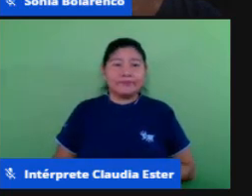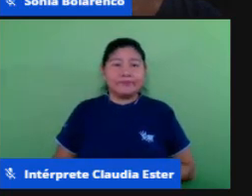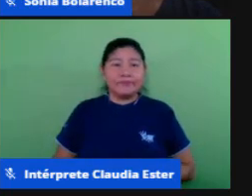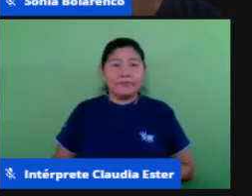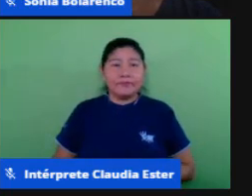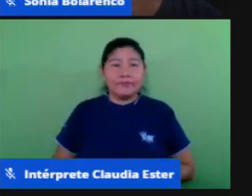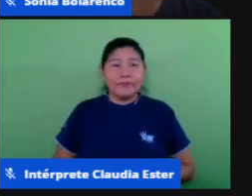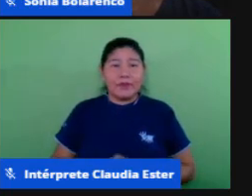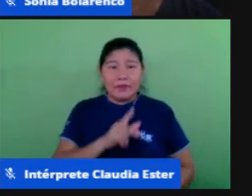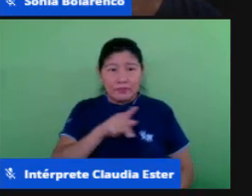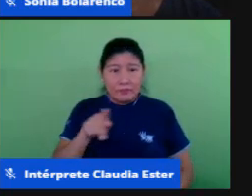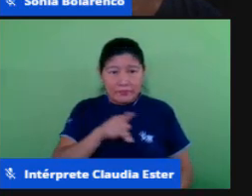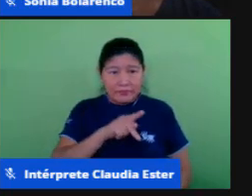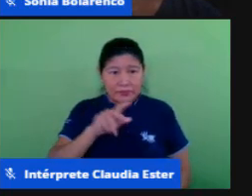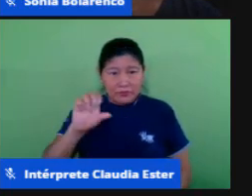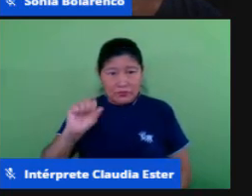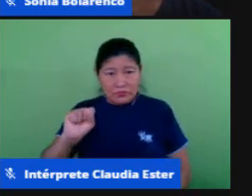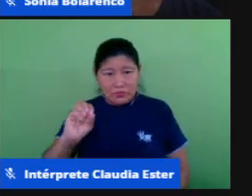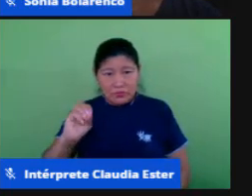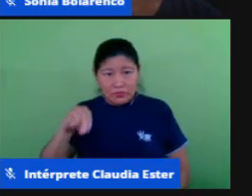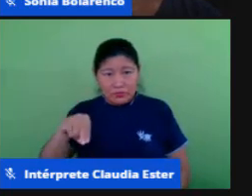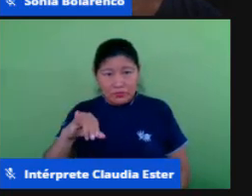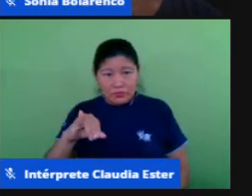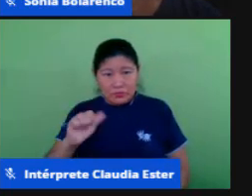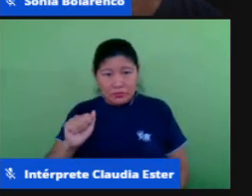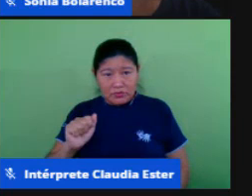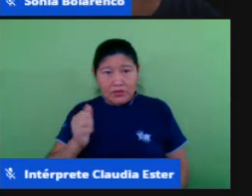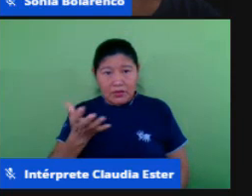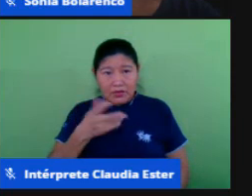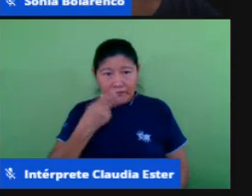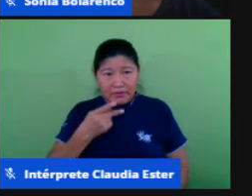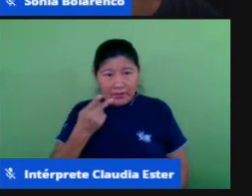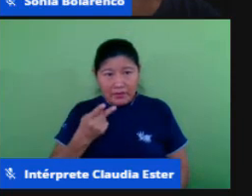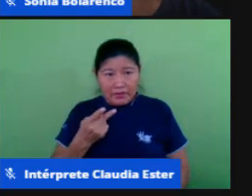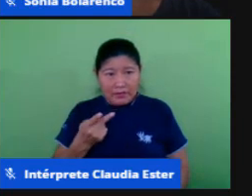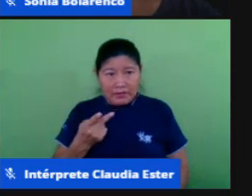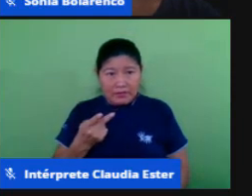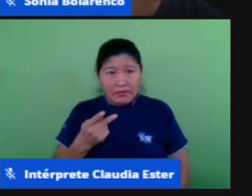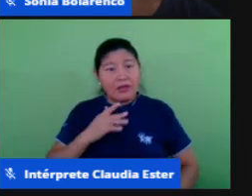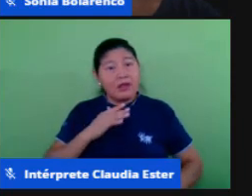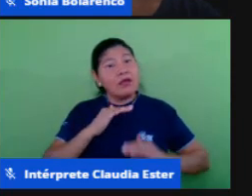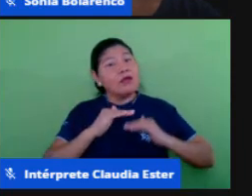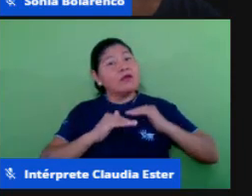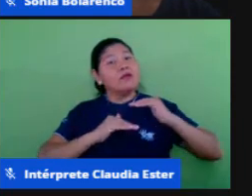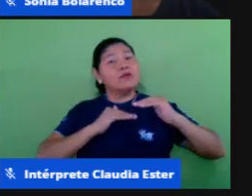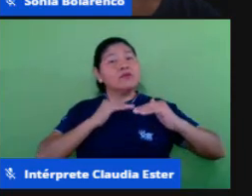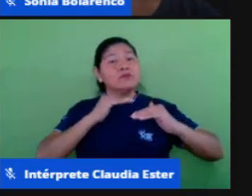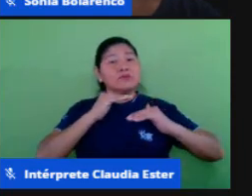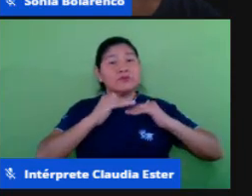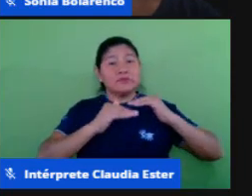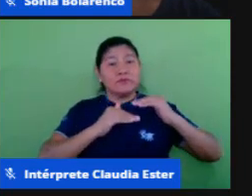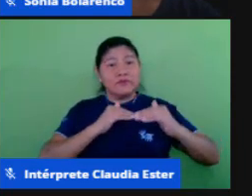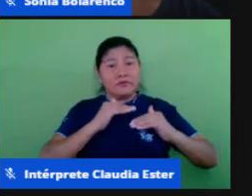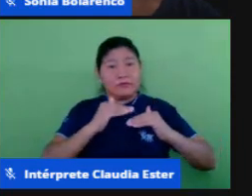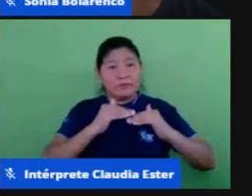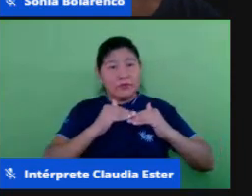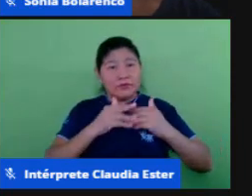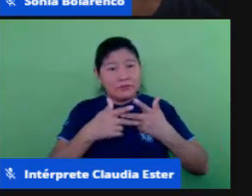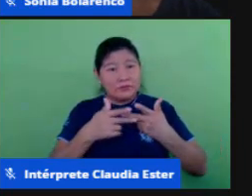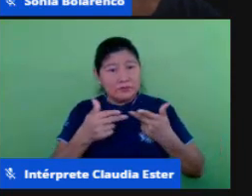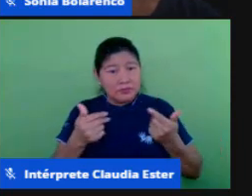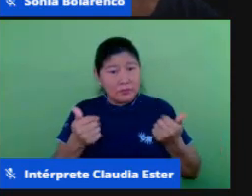mas aí é isso o desenvolvimento desse